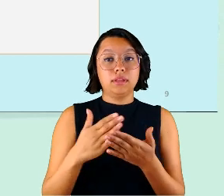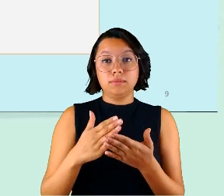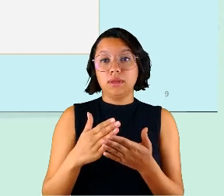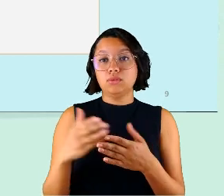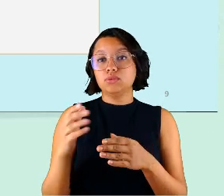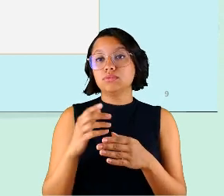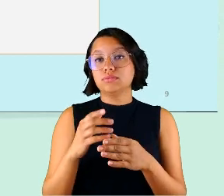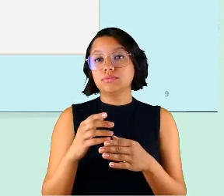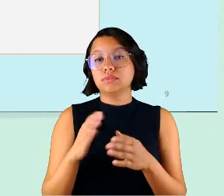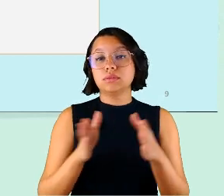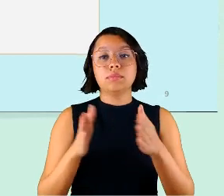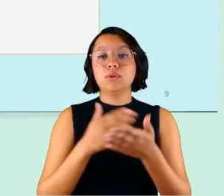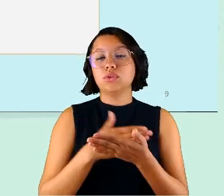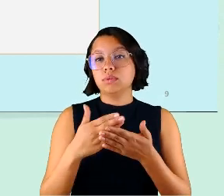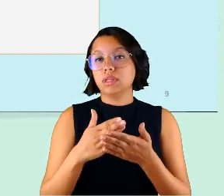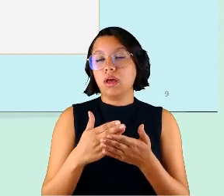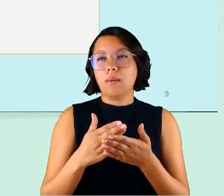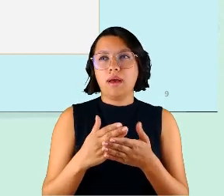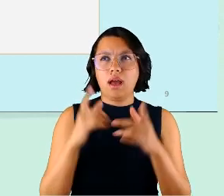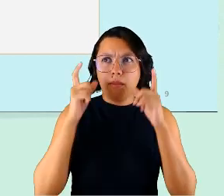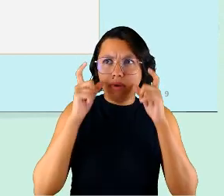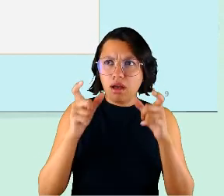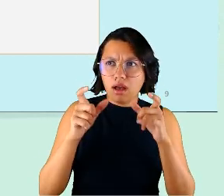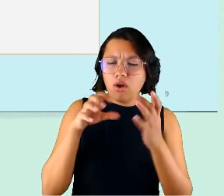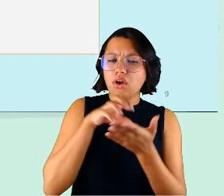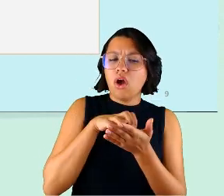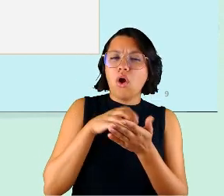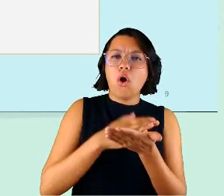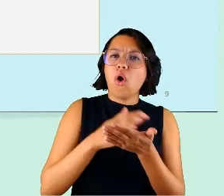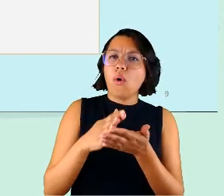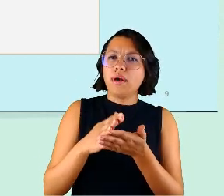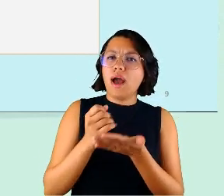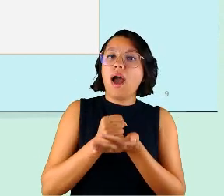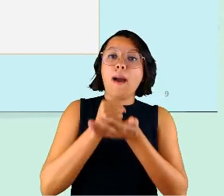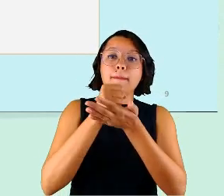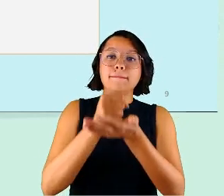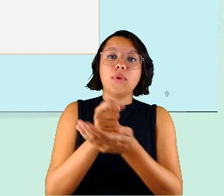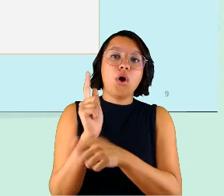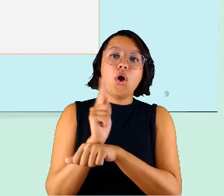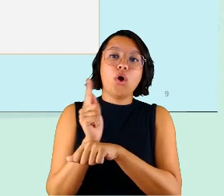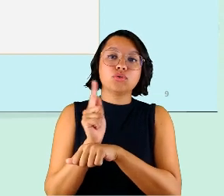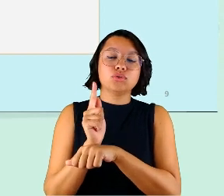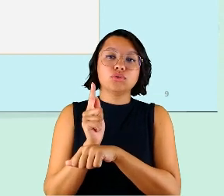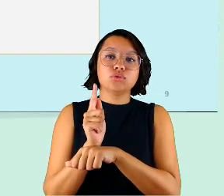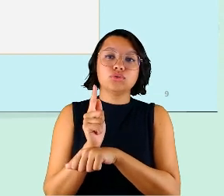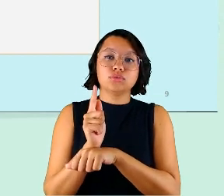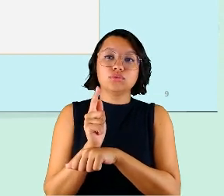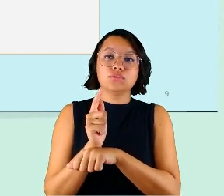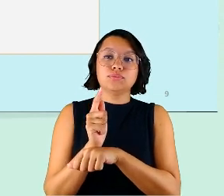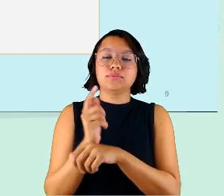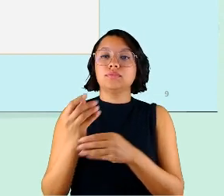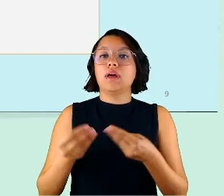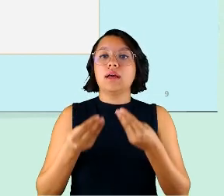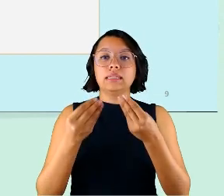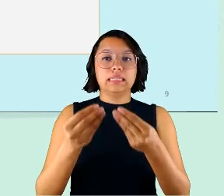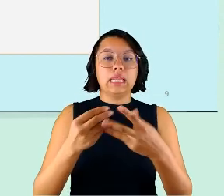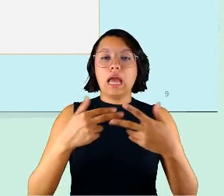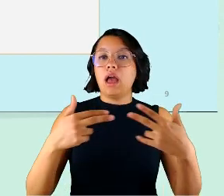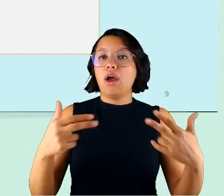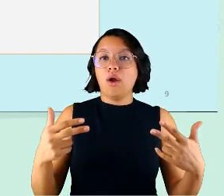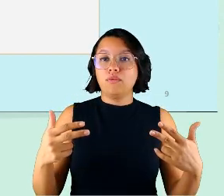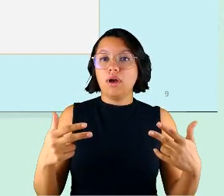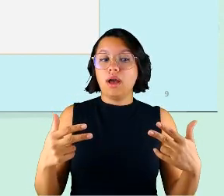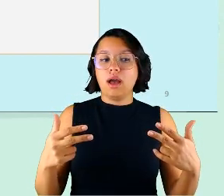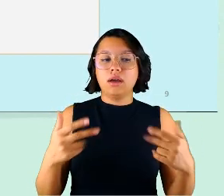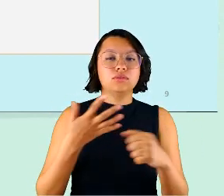é impressionante que as organizações começaram então a dar apoio aos gestores a prover vários